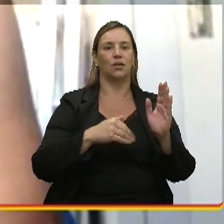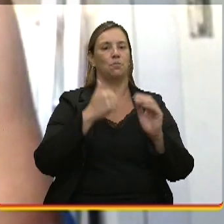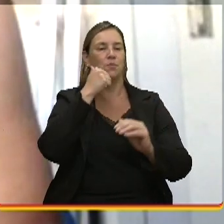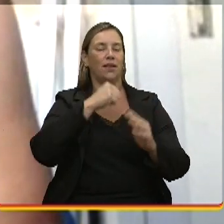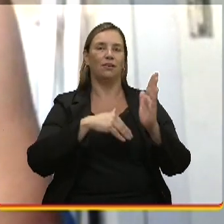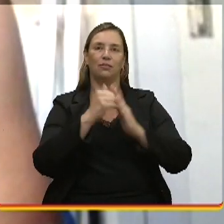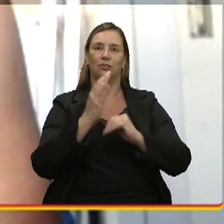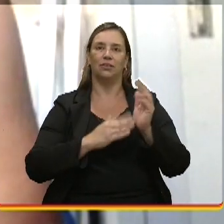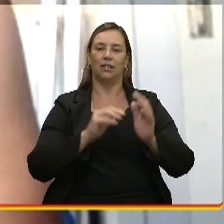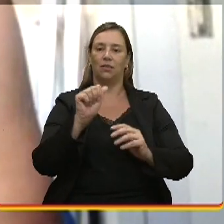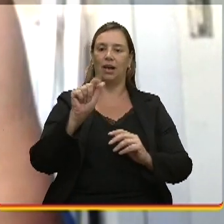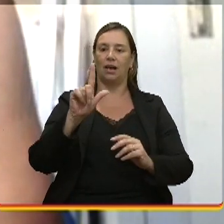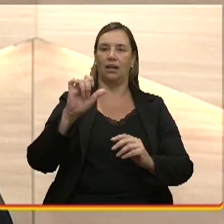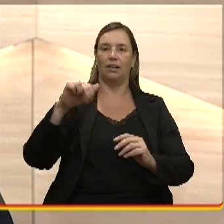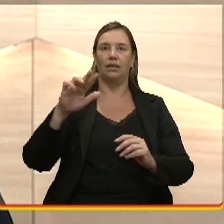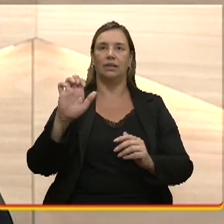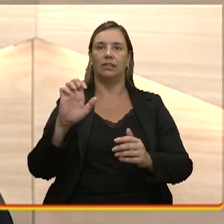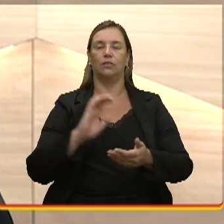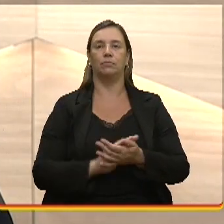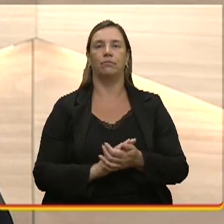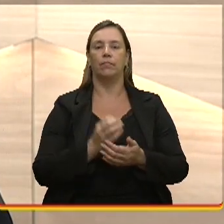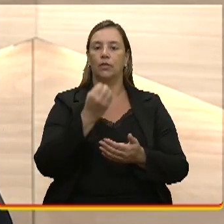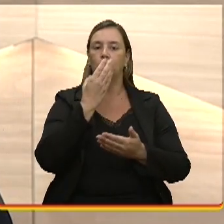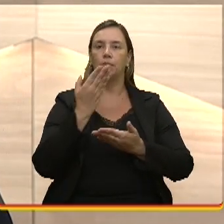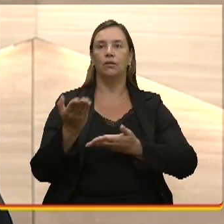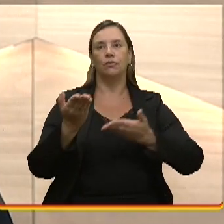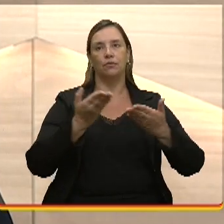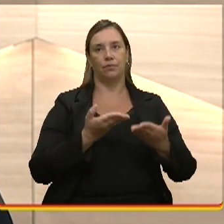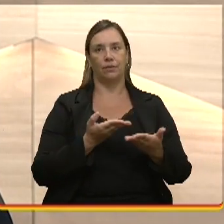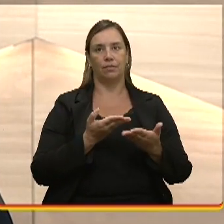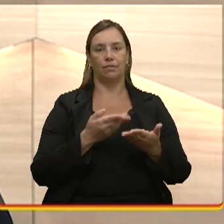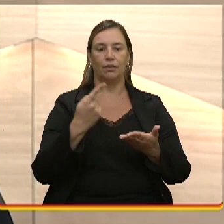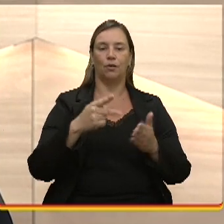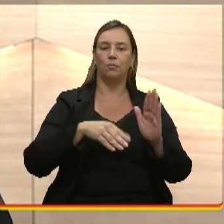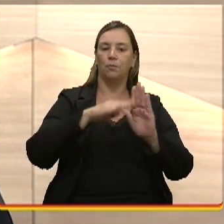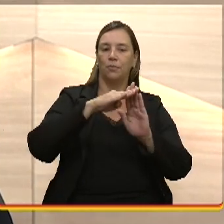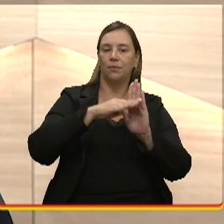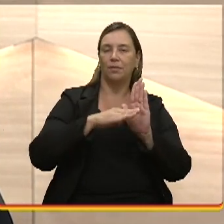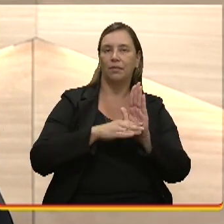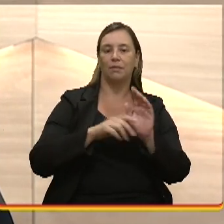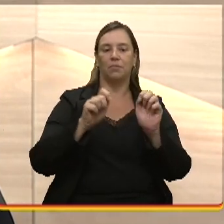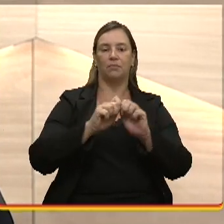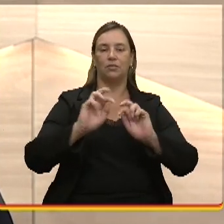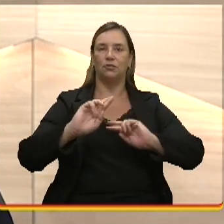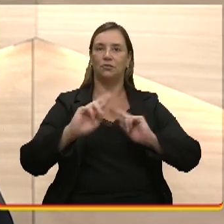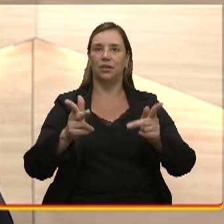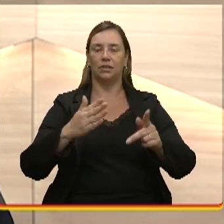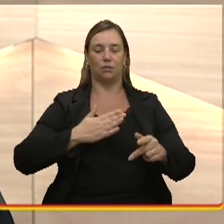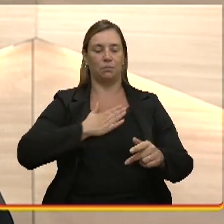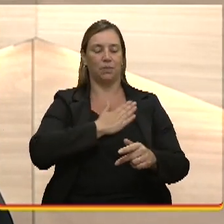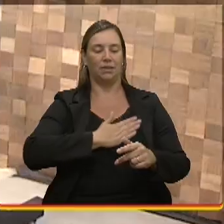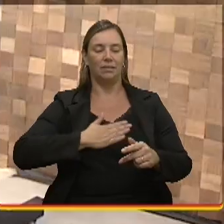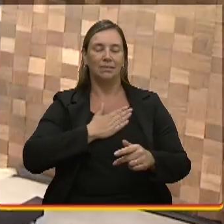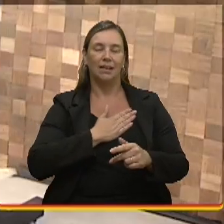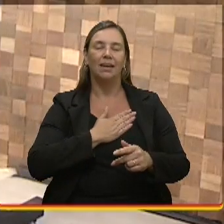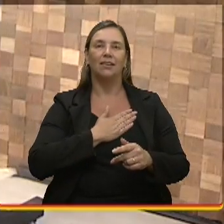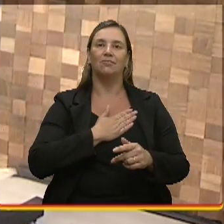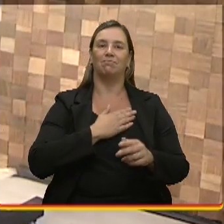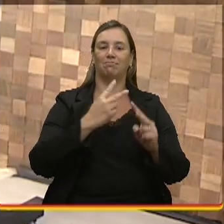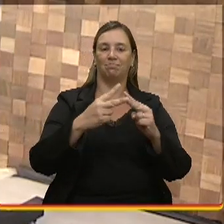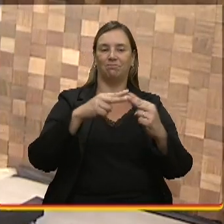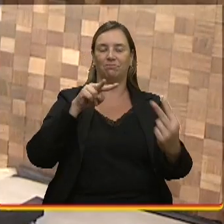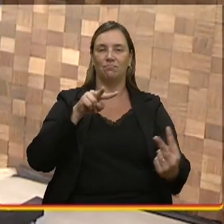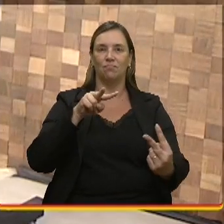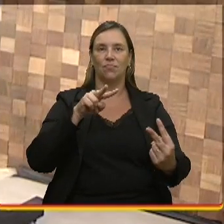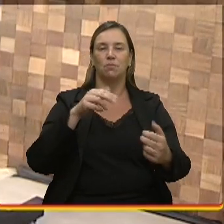Trindade. Bem-vindas, gurias ao Faça a Diferença. É um prazer tê-las aqui de forma virtual, mas